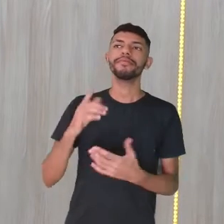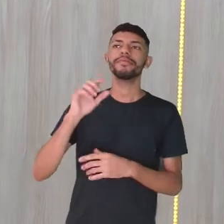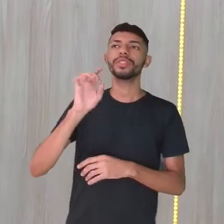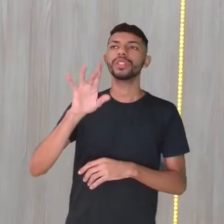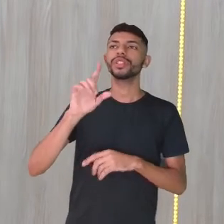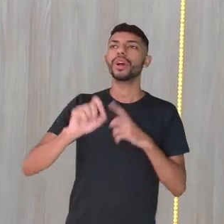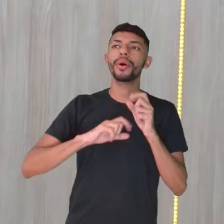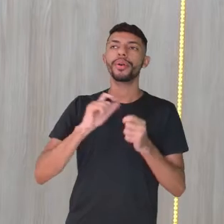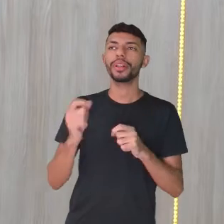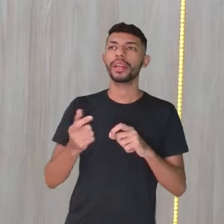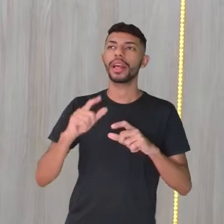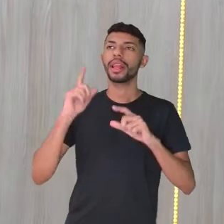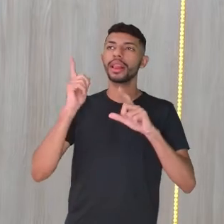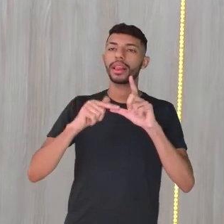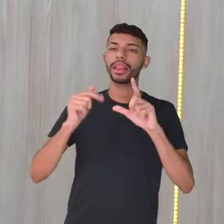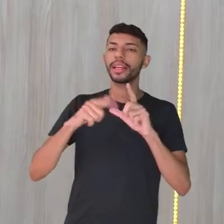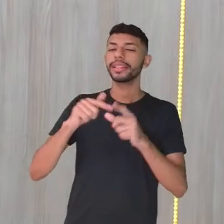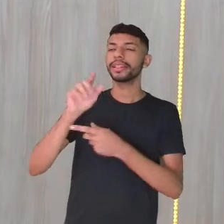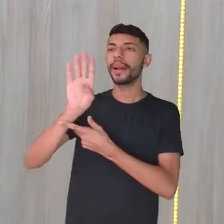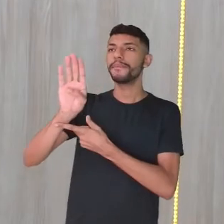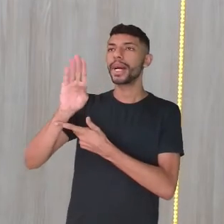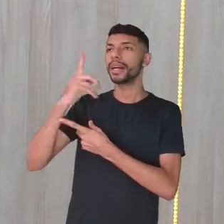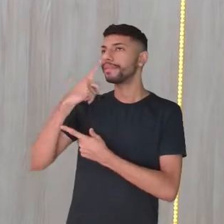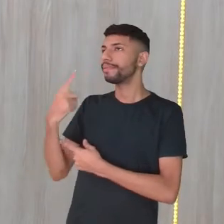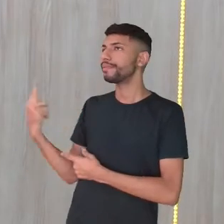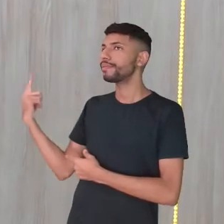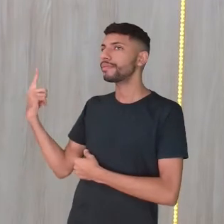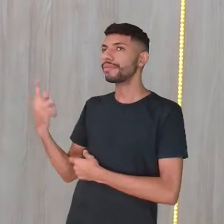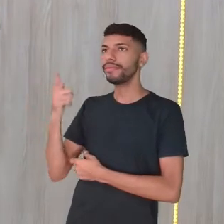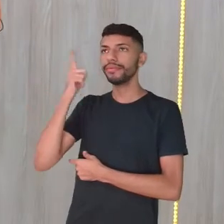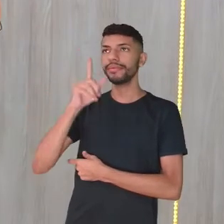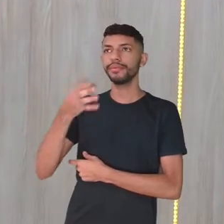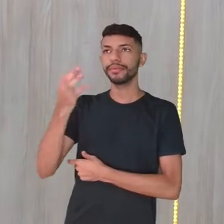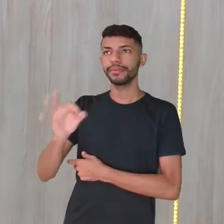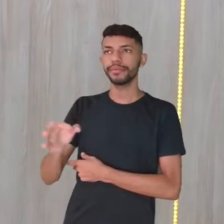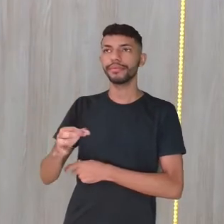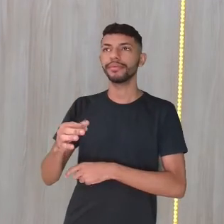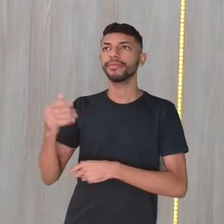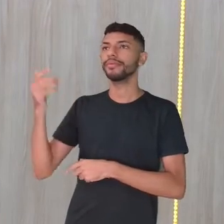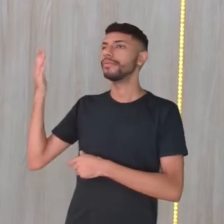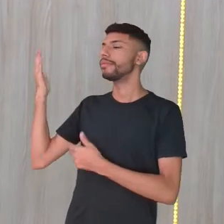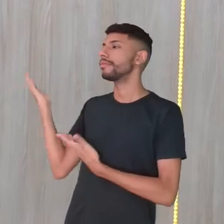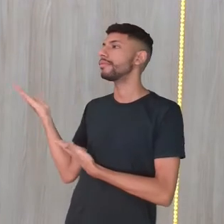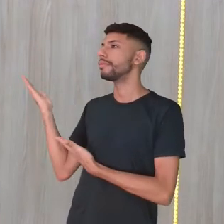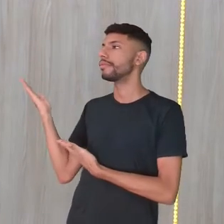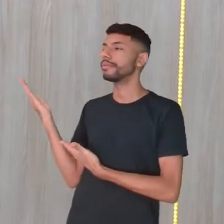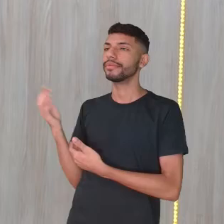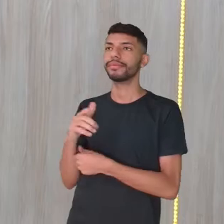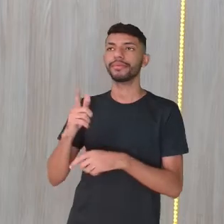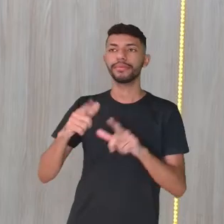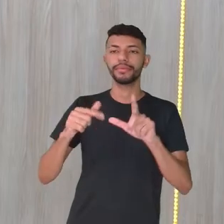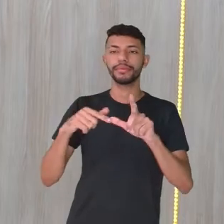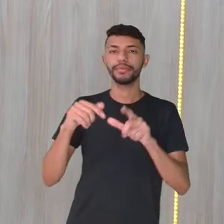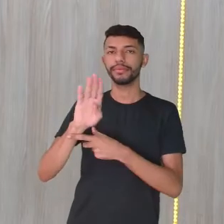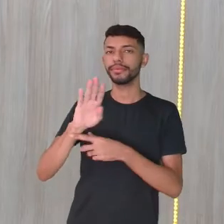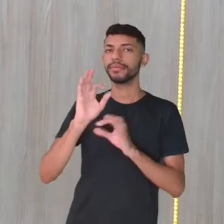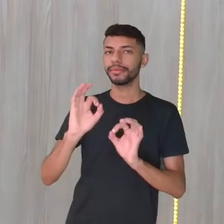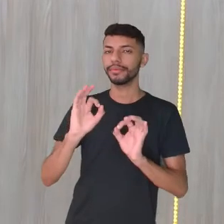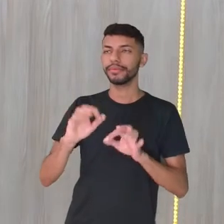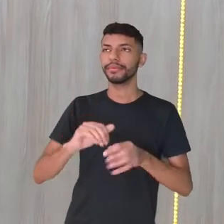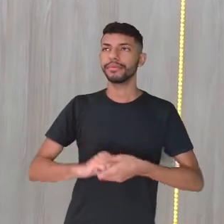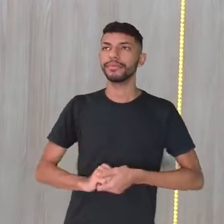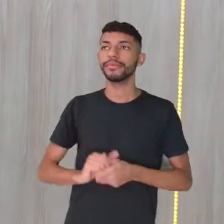sobra aqui, então, a letra B. Vamos ver se deu certo. Letra B. Olha lá. Letra B. Deu certo.